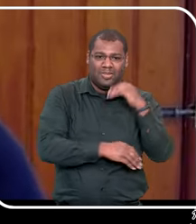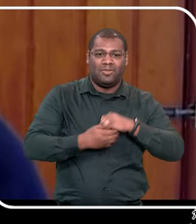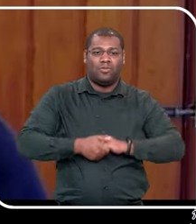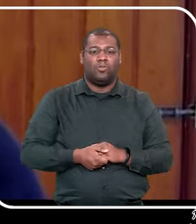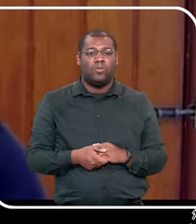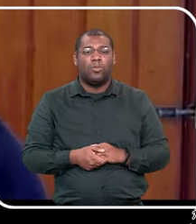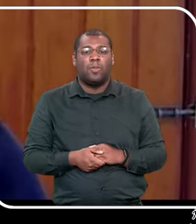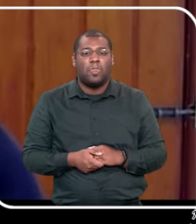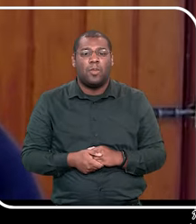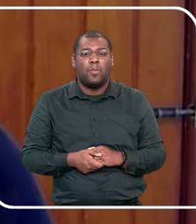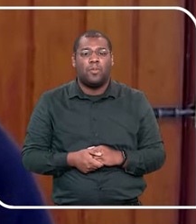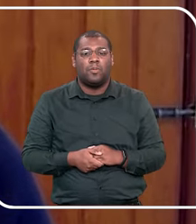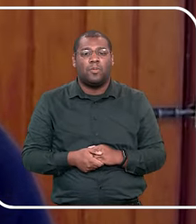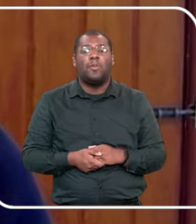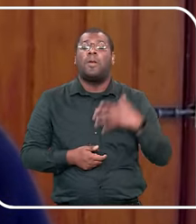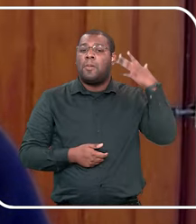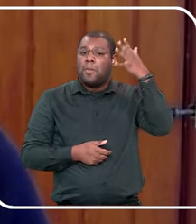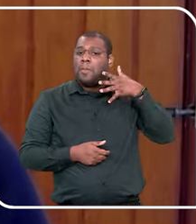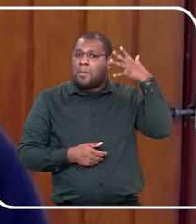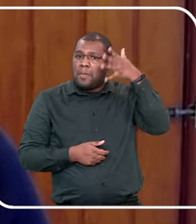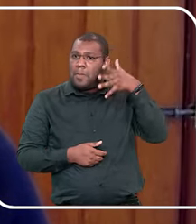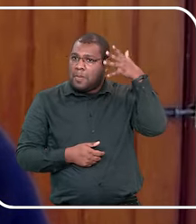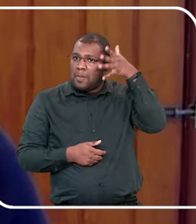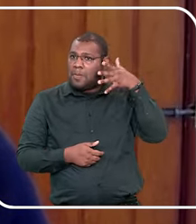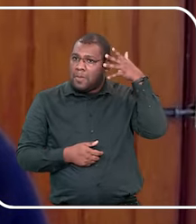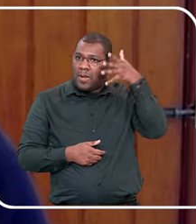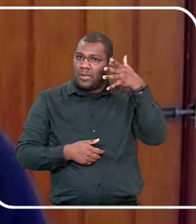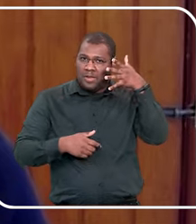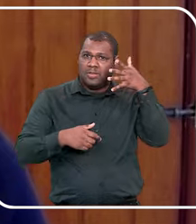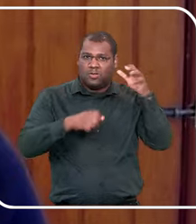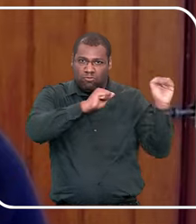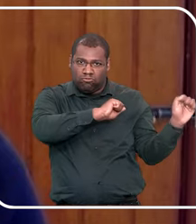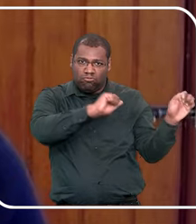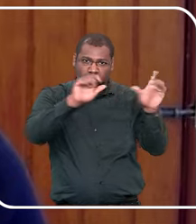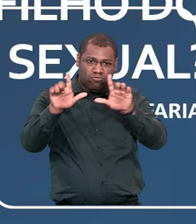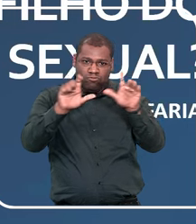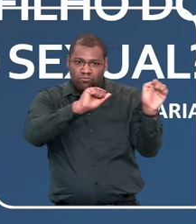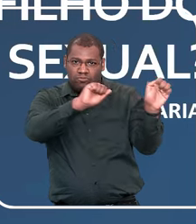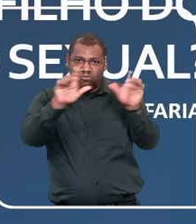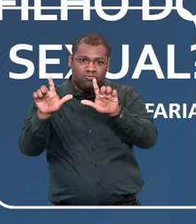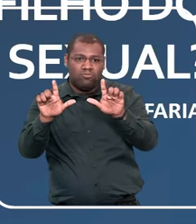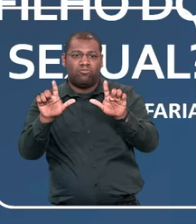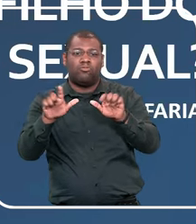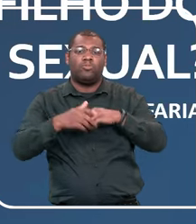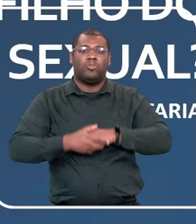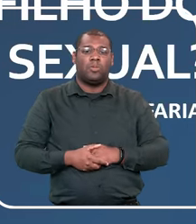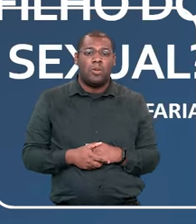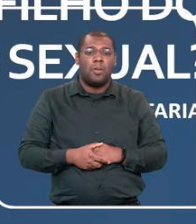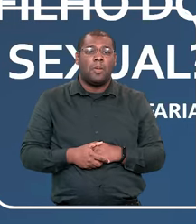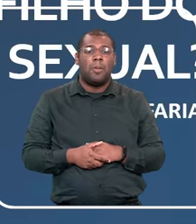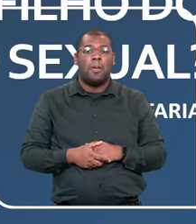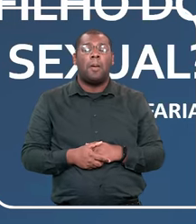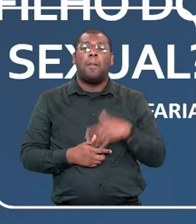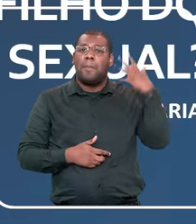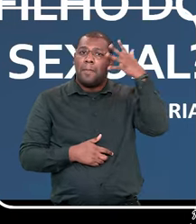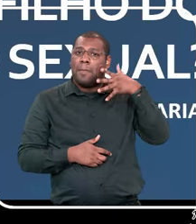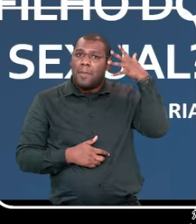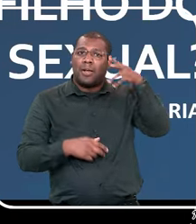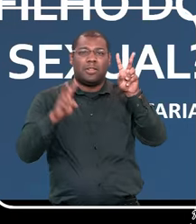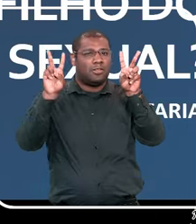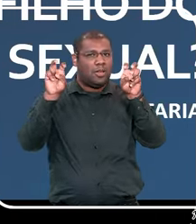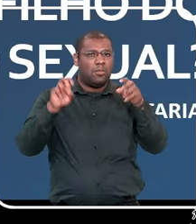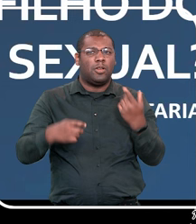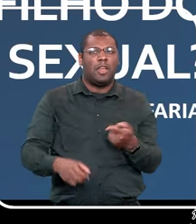Eu vou começar a dividir o slide com vocês. O título da palestra, como nós já falamos,